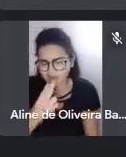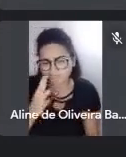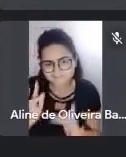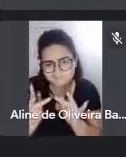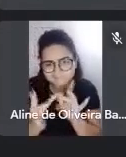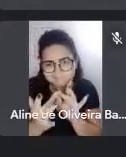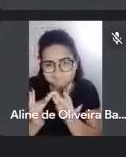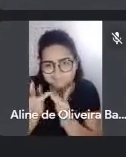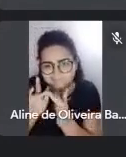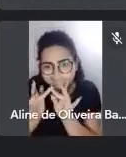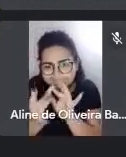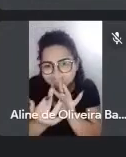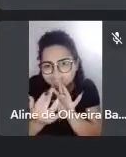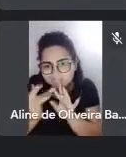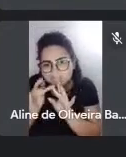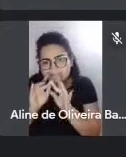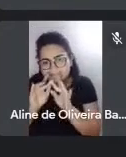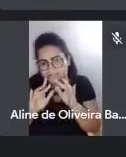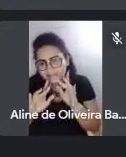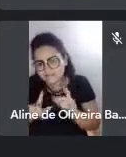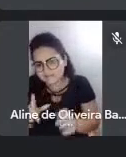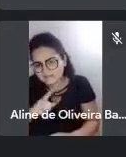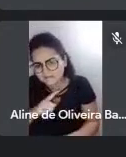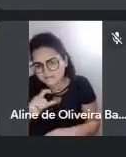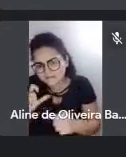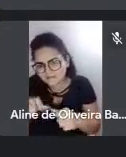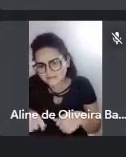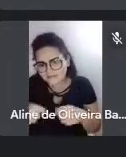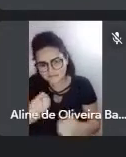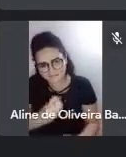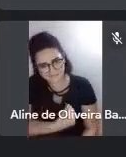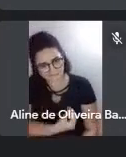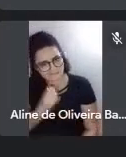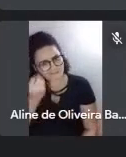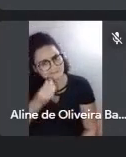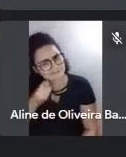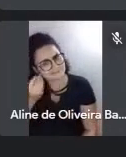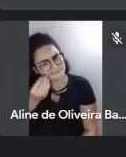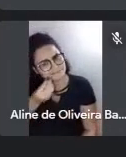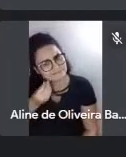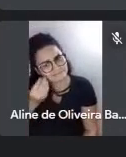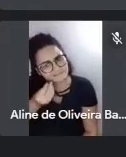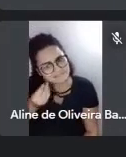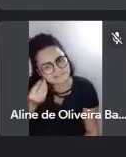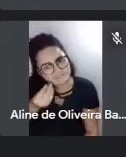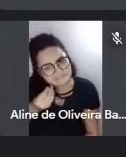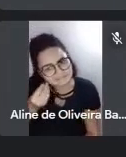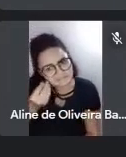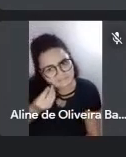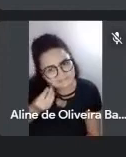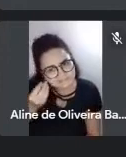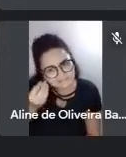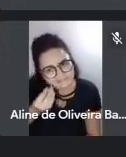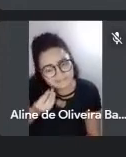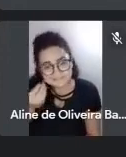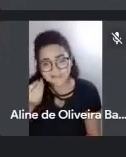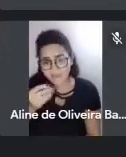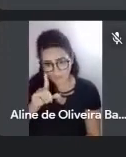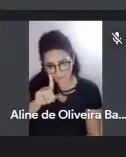Não se pode mudar O que aconteceu no serpão